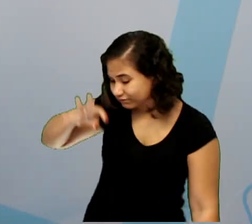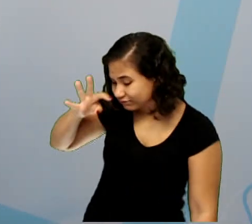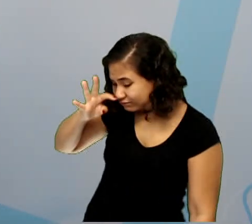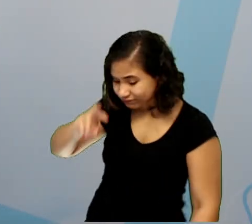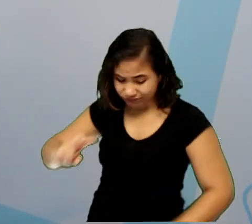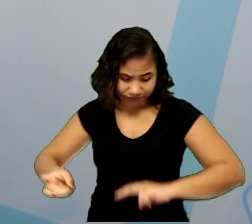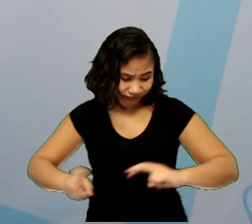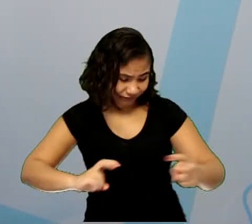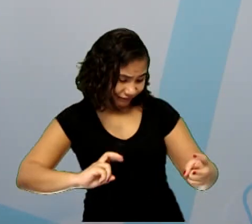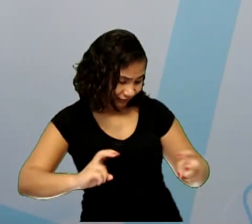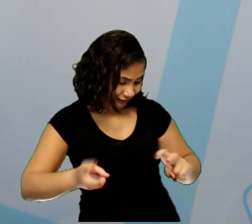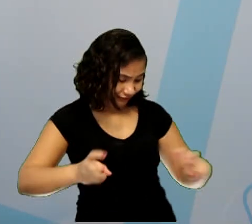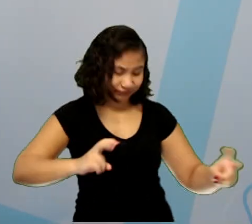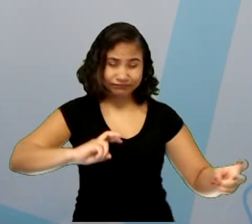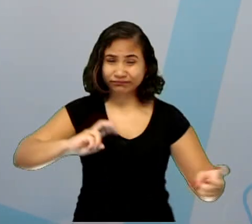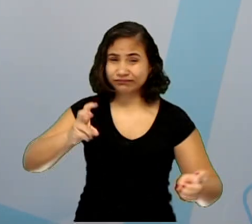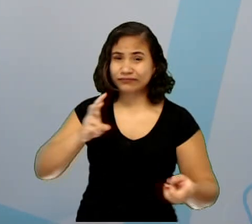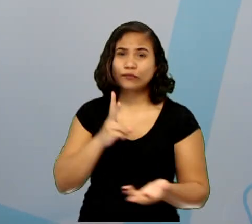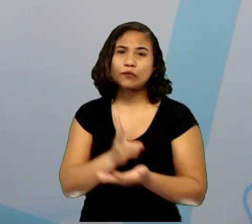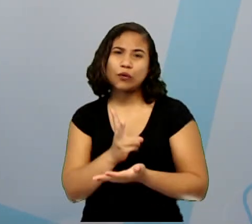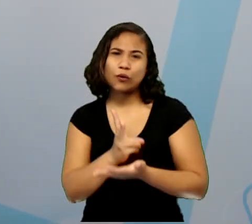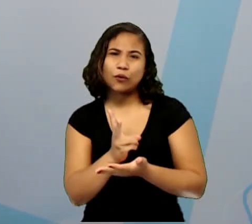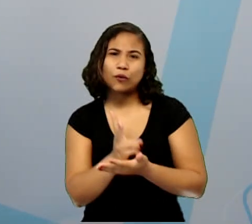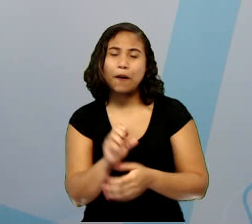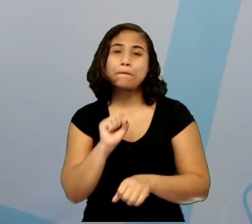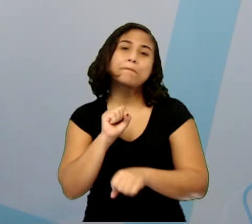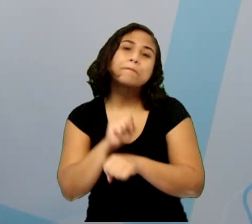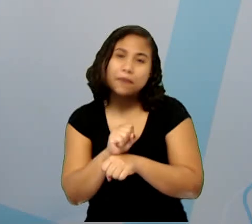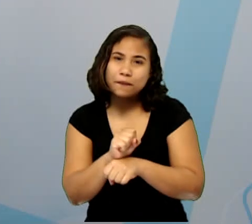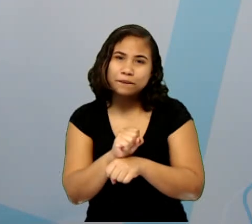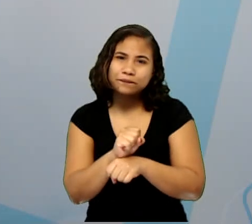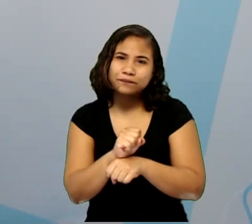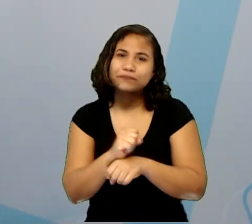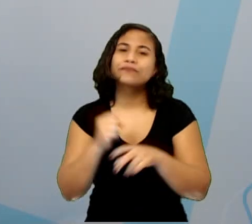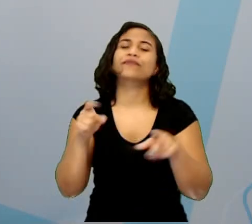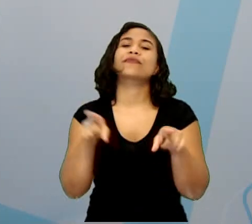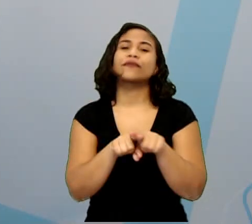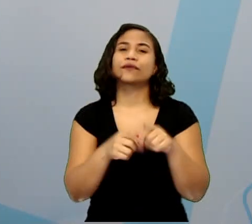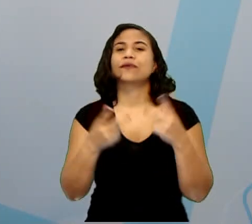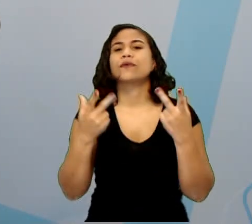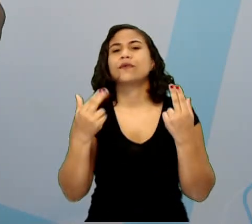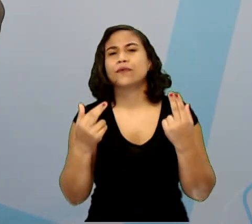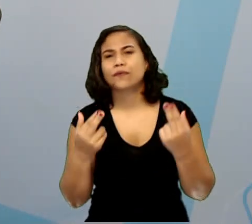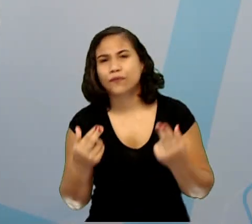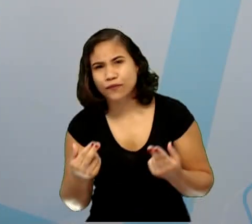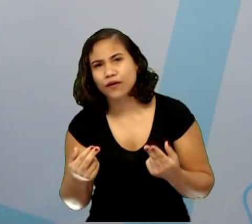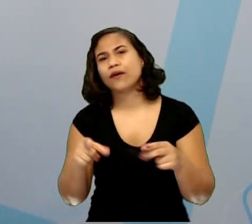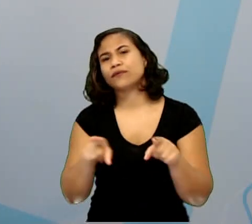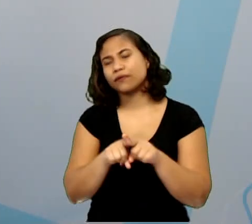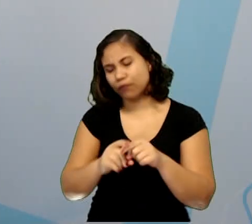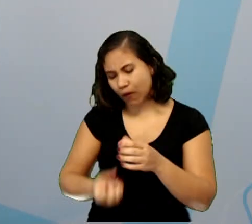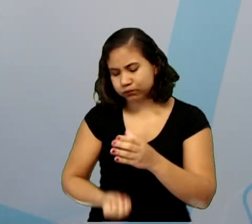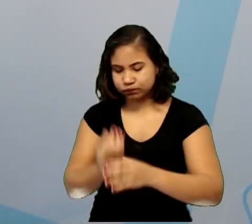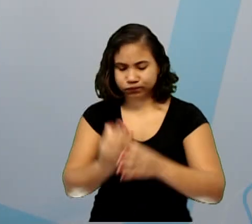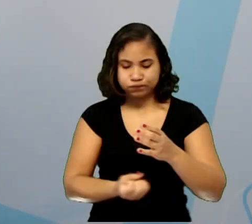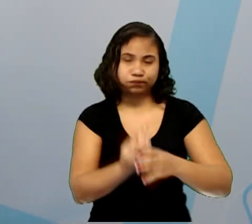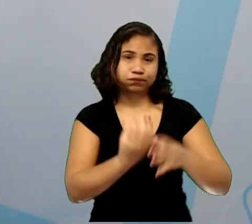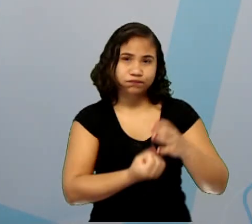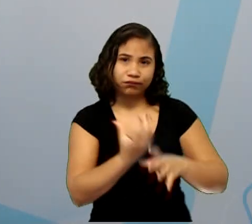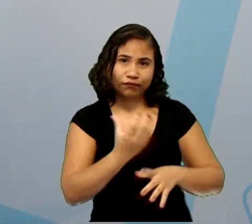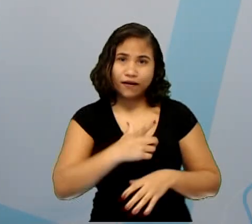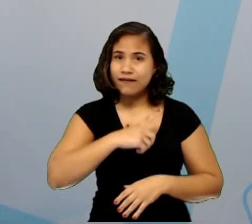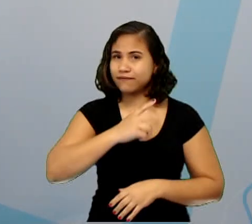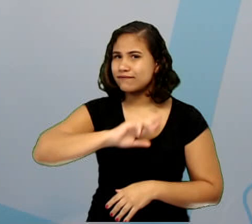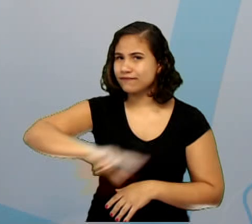matéria morta iria permanecer intacta. Da mesma forma como os seres produtores não